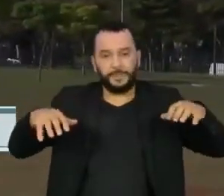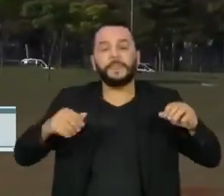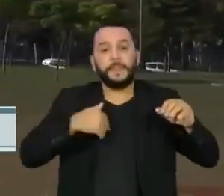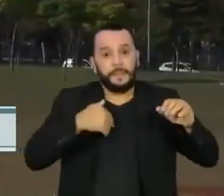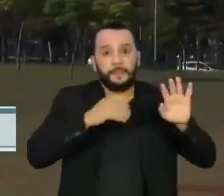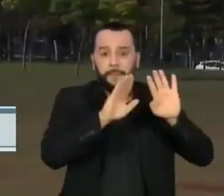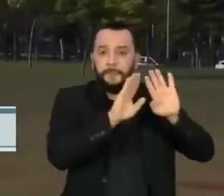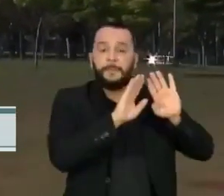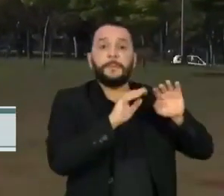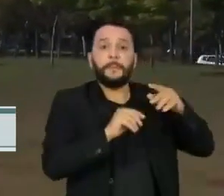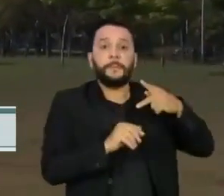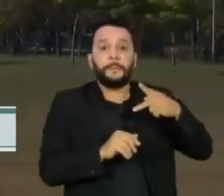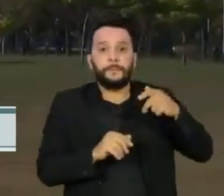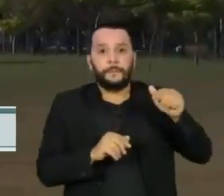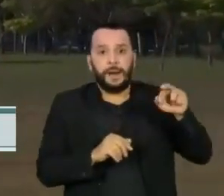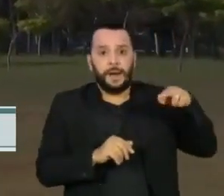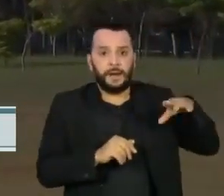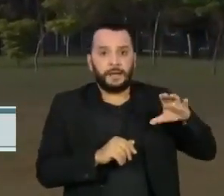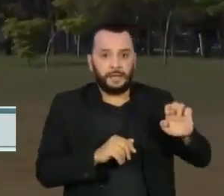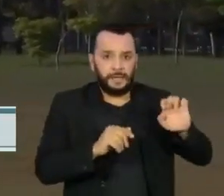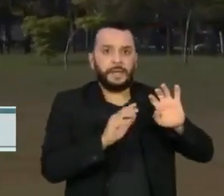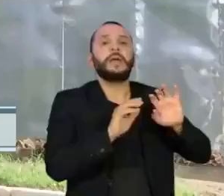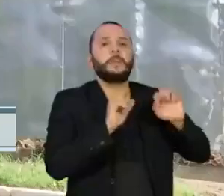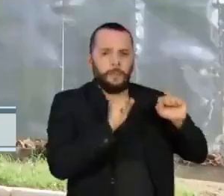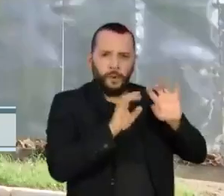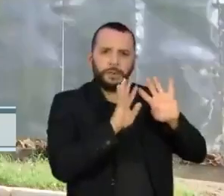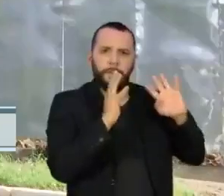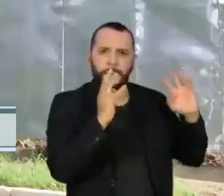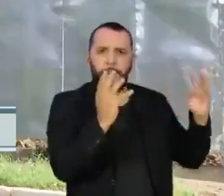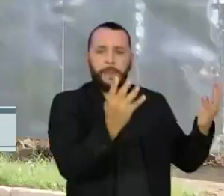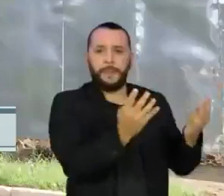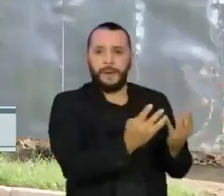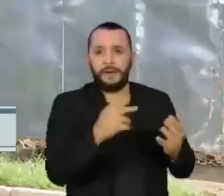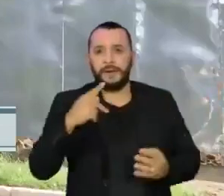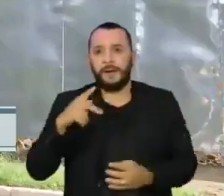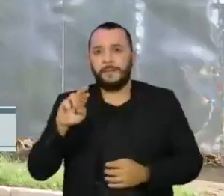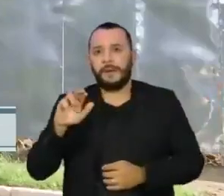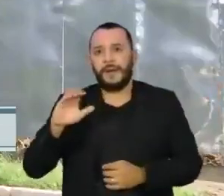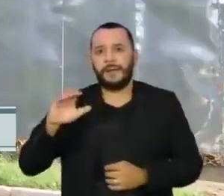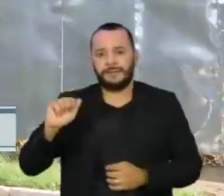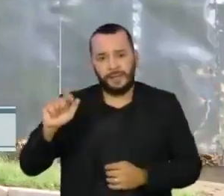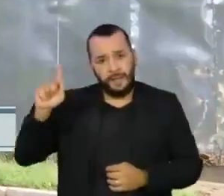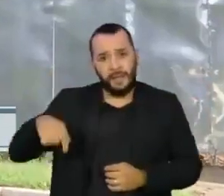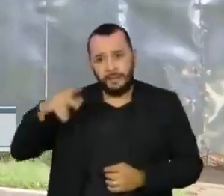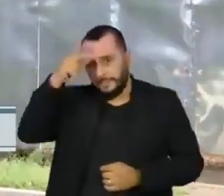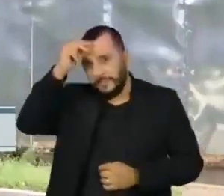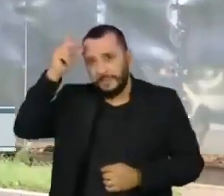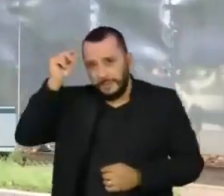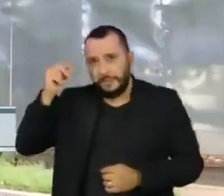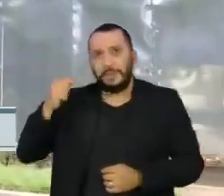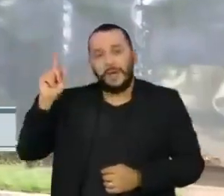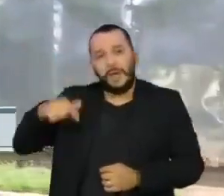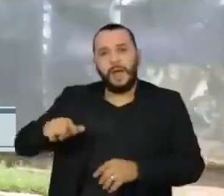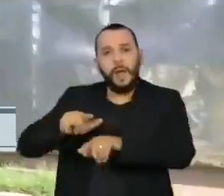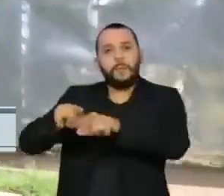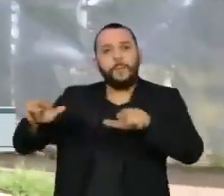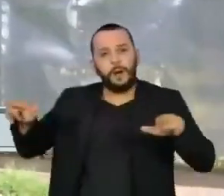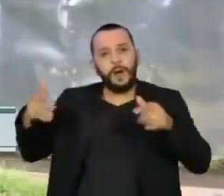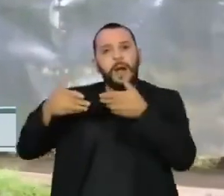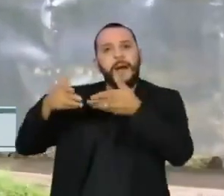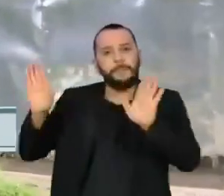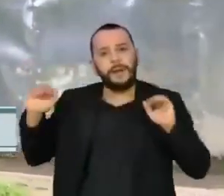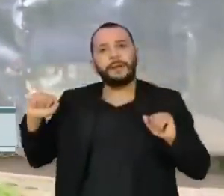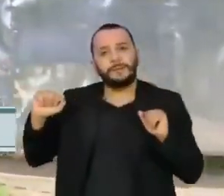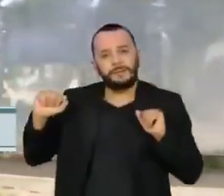do Estado e pode ser fechado. Já a praça pertence à prefeitura e se caracteriza por ser um espaço aberto,